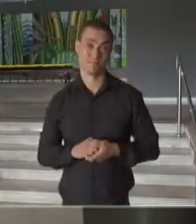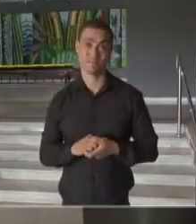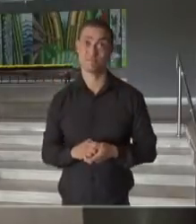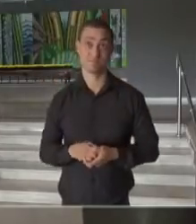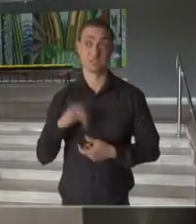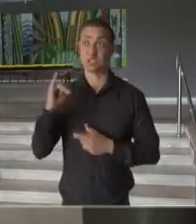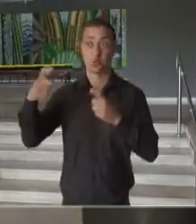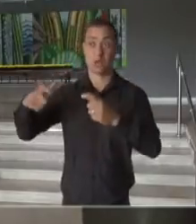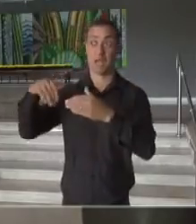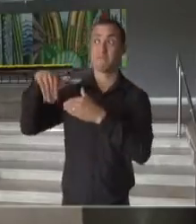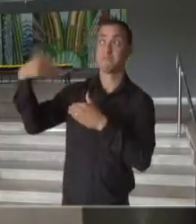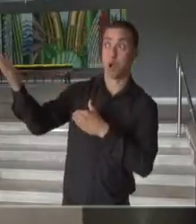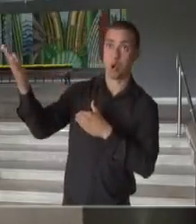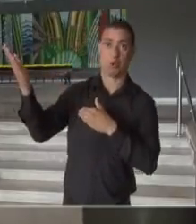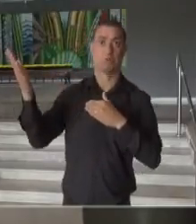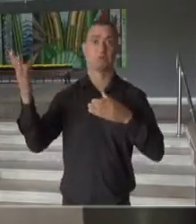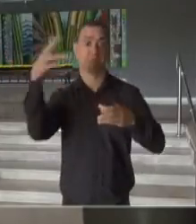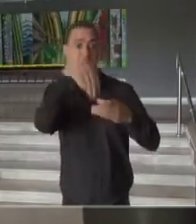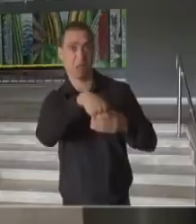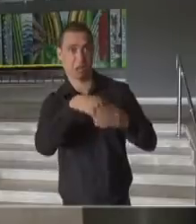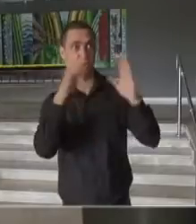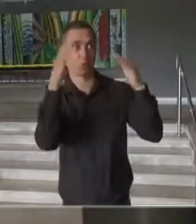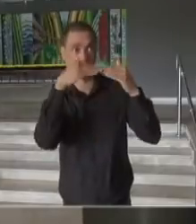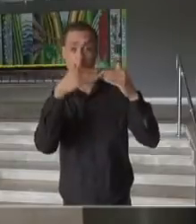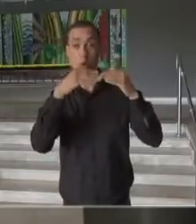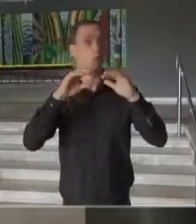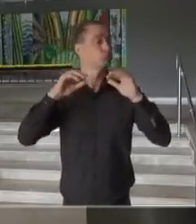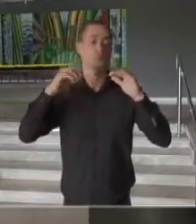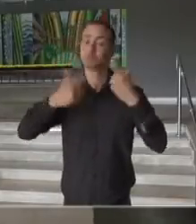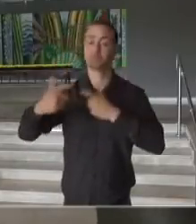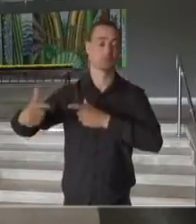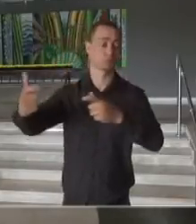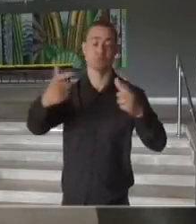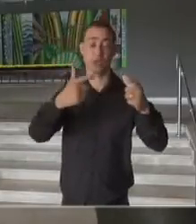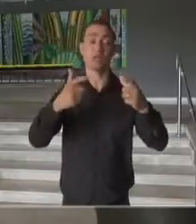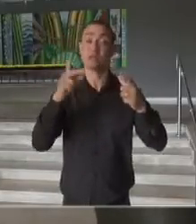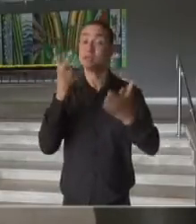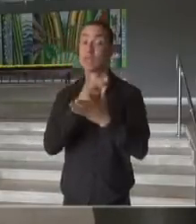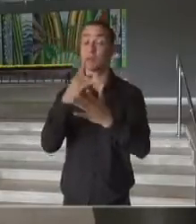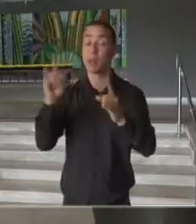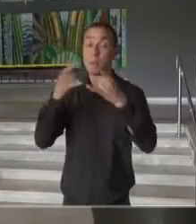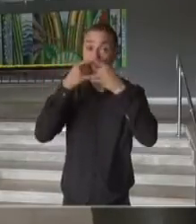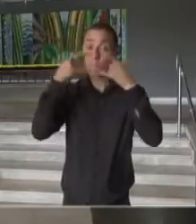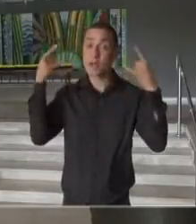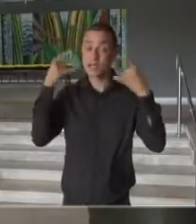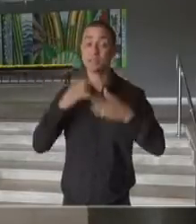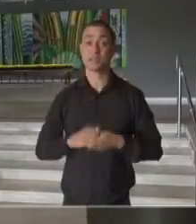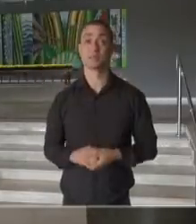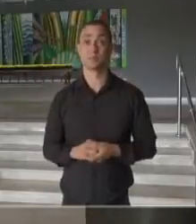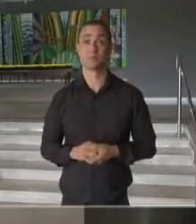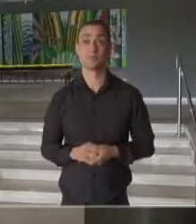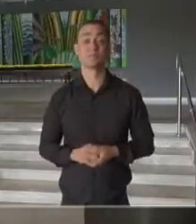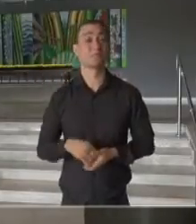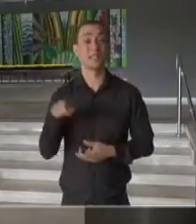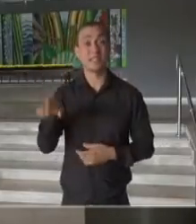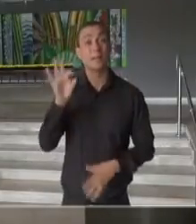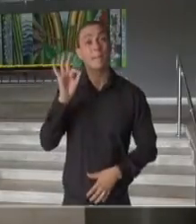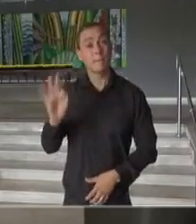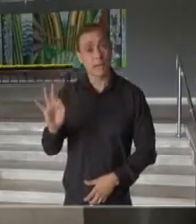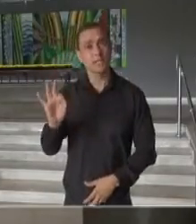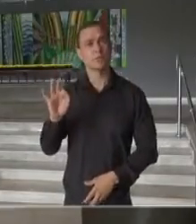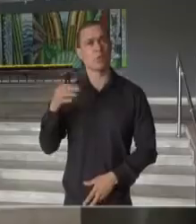seja em ambientes externos, com ou sem aglomeração, seja nos ambientes internos. E é exatamente